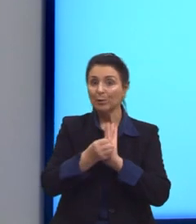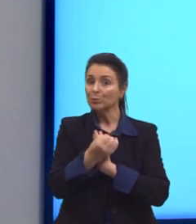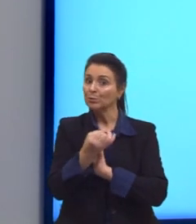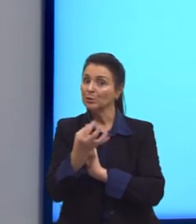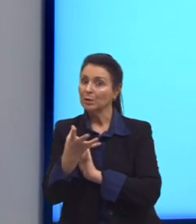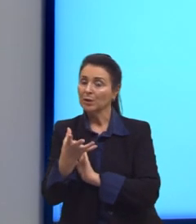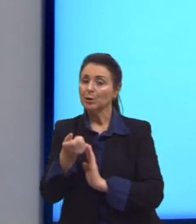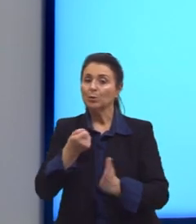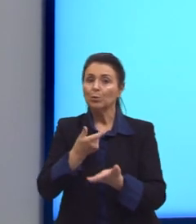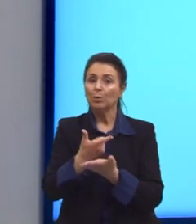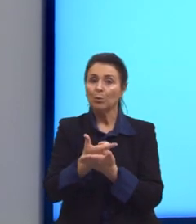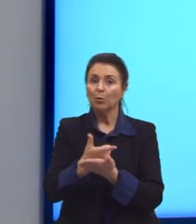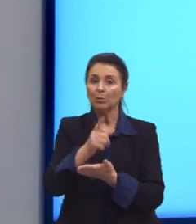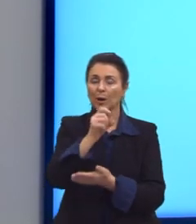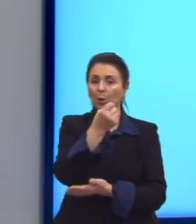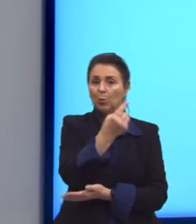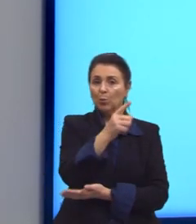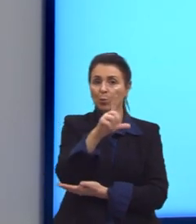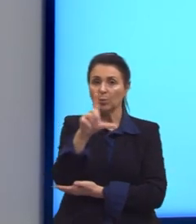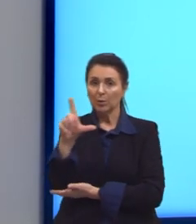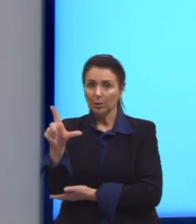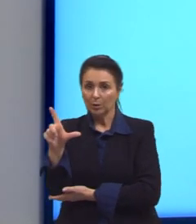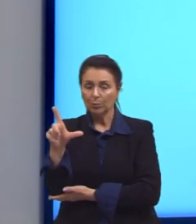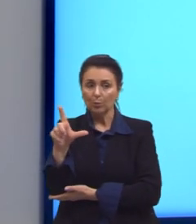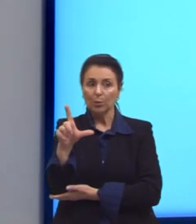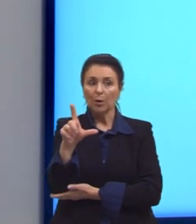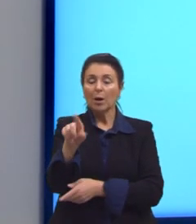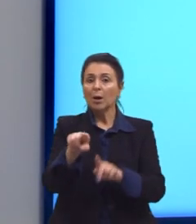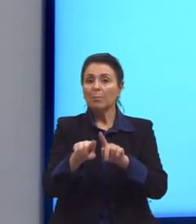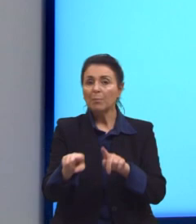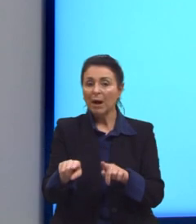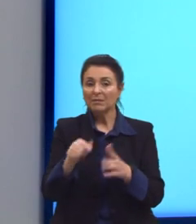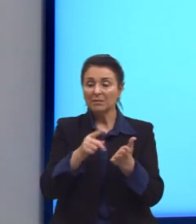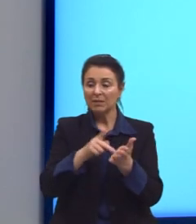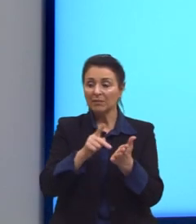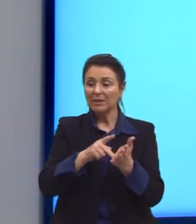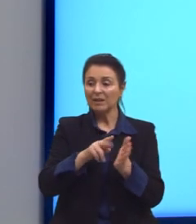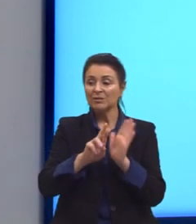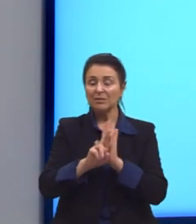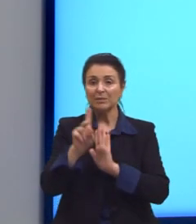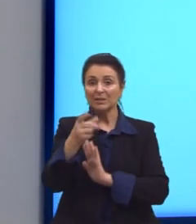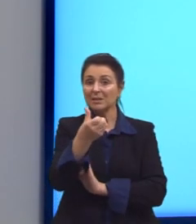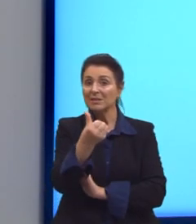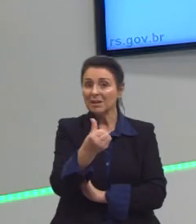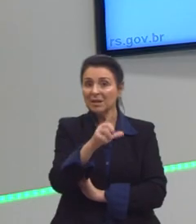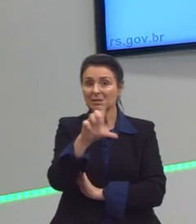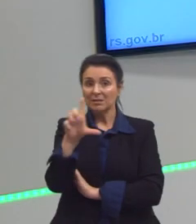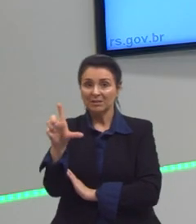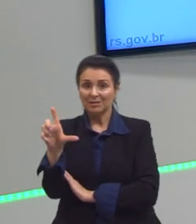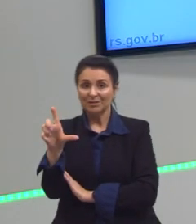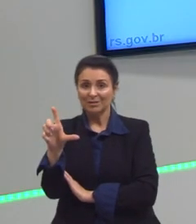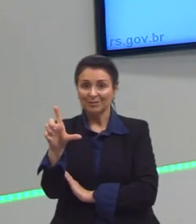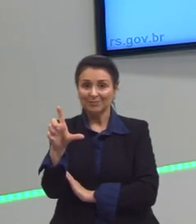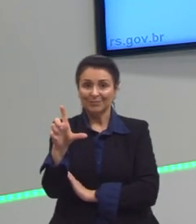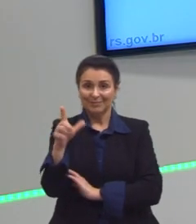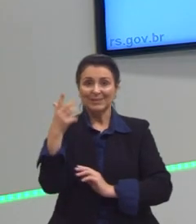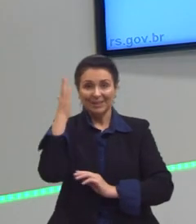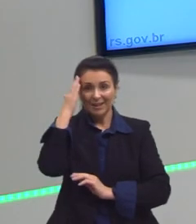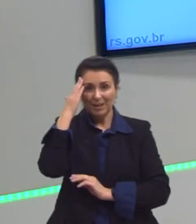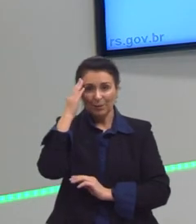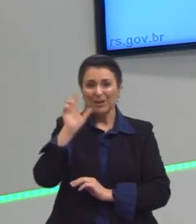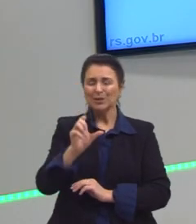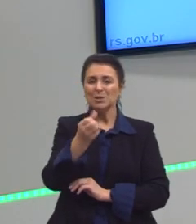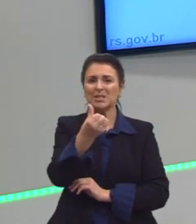um litro de amaciante que vai render 6 litros do que eu comprar 6 litros, né? Como que eu vou estar carregando um frasco de 6